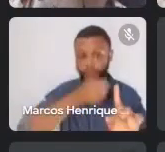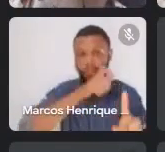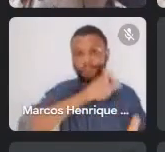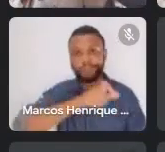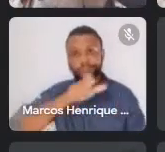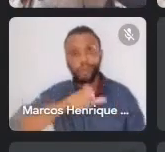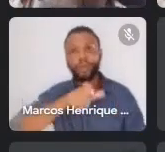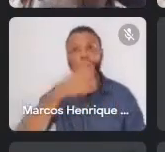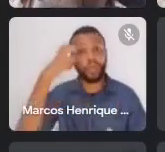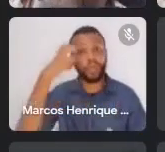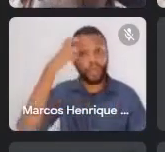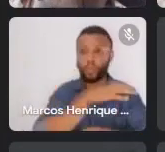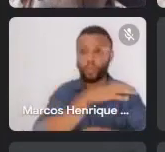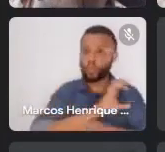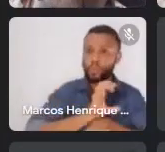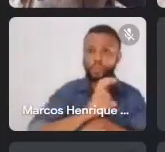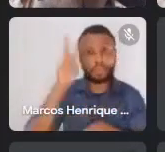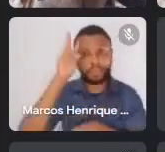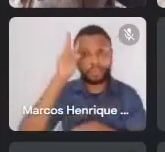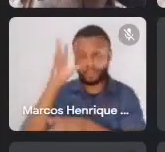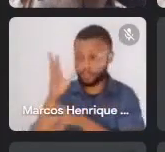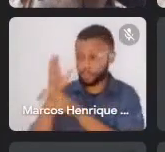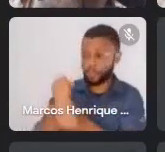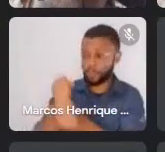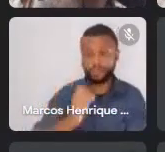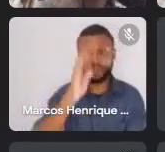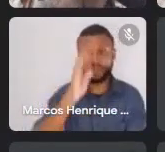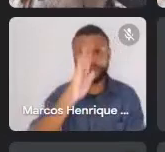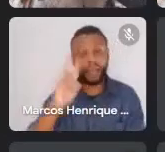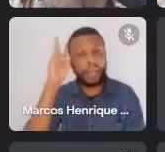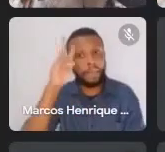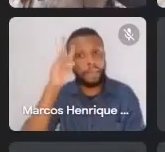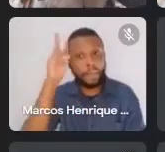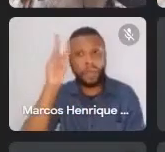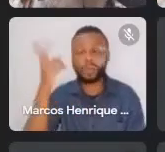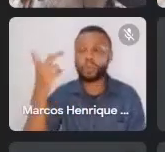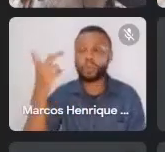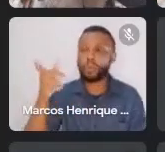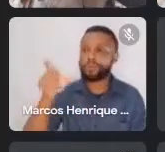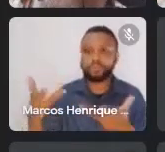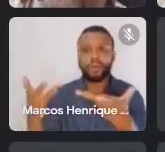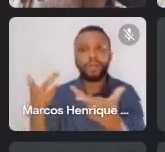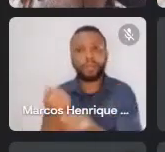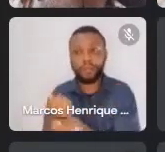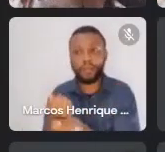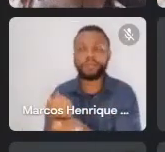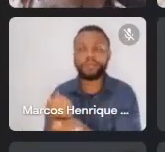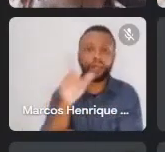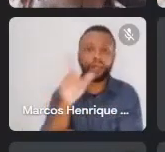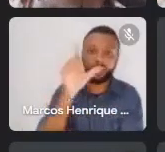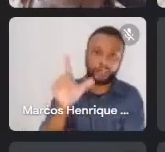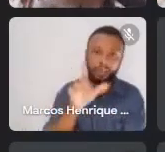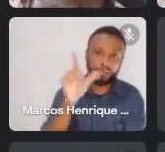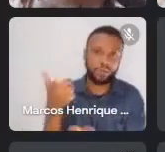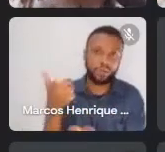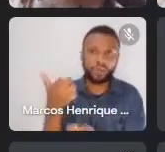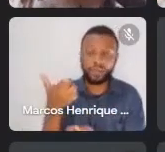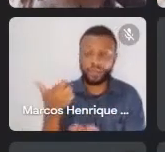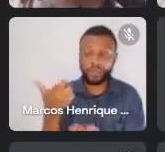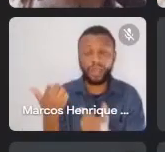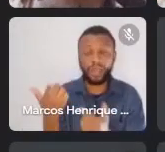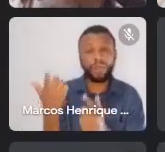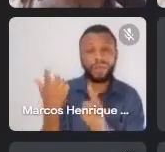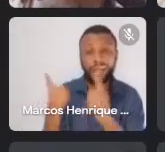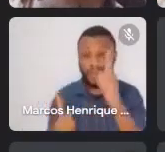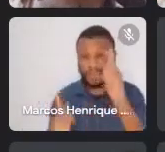história do Brasil e relembrando o mestre da literatura e tantas outras coisas. Realmente, era um Carnaval muito magico, né?